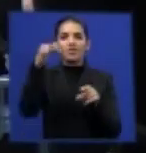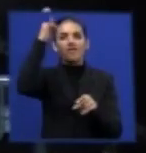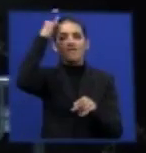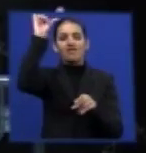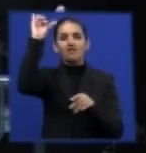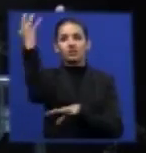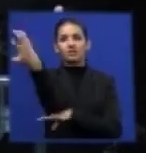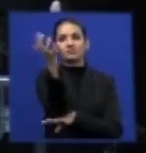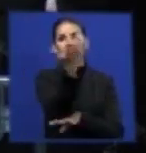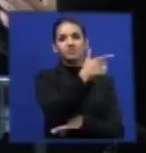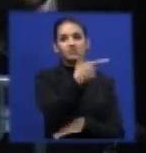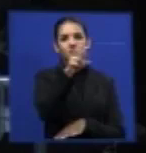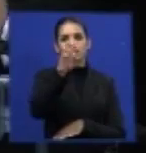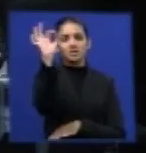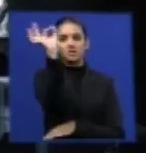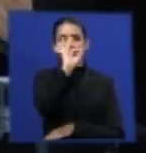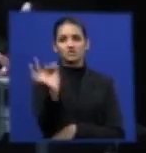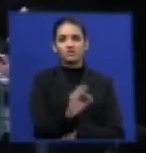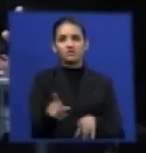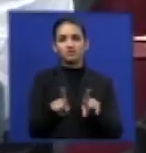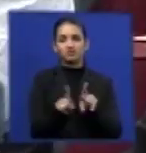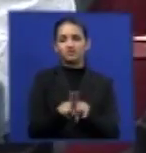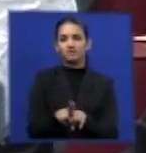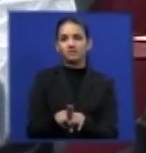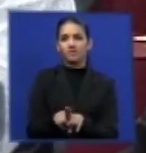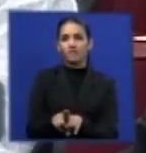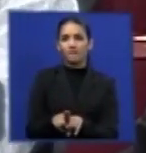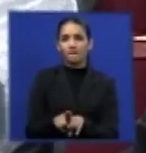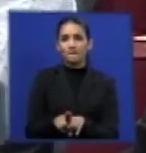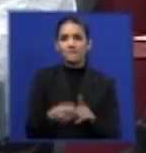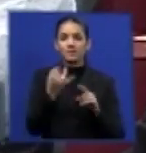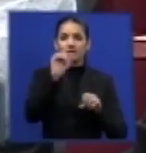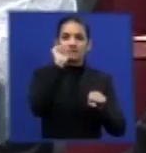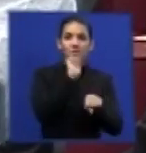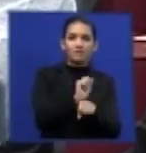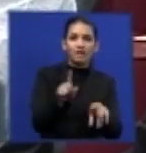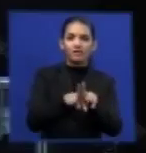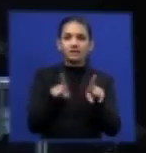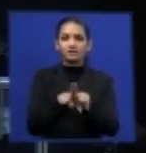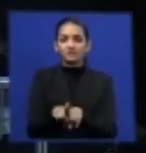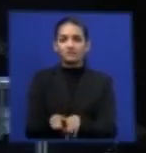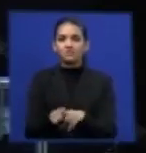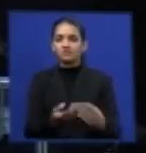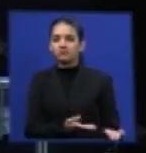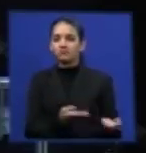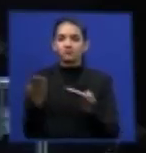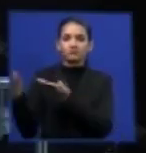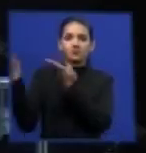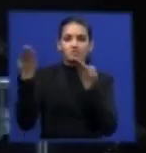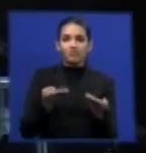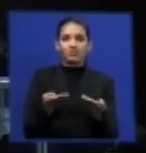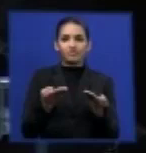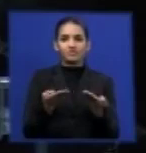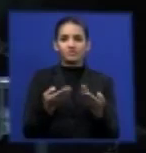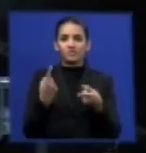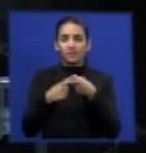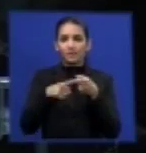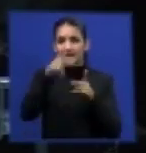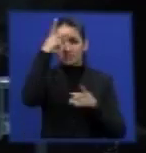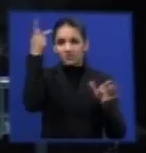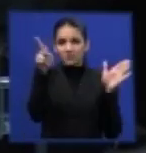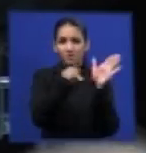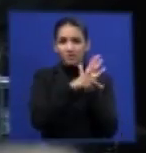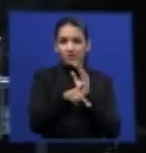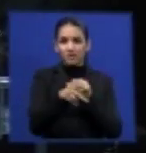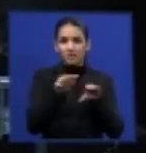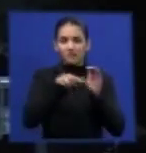-se em por cento, necessariamente, se parar de portar, não livrará, porque os donos dos pneus novos,